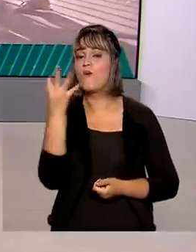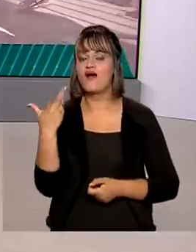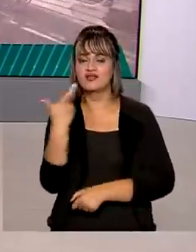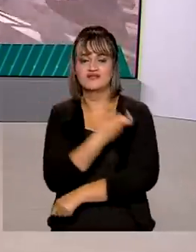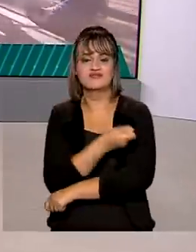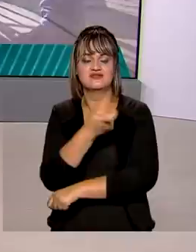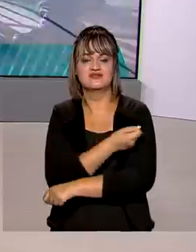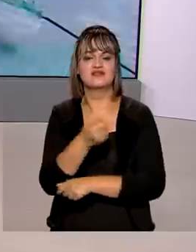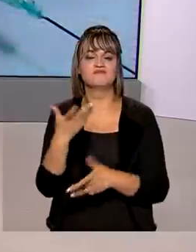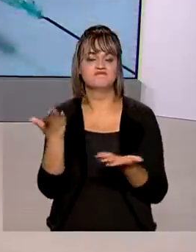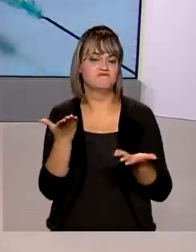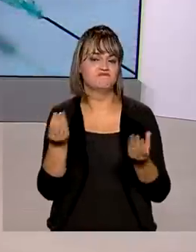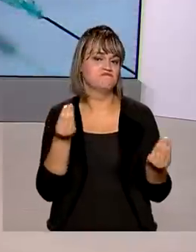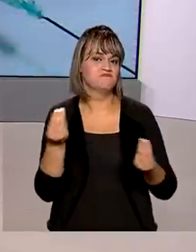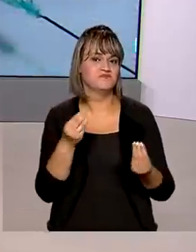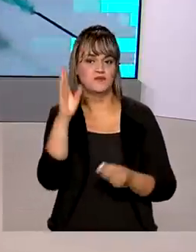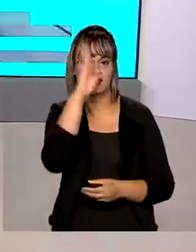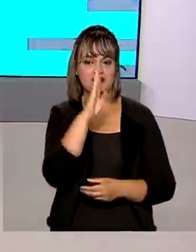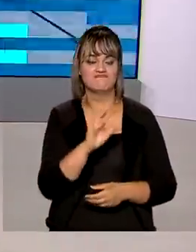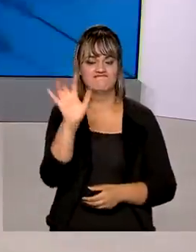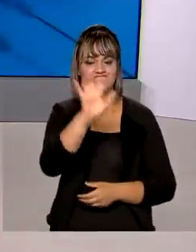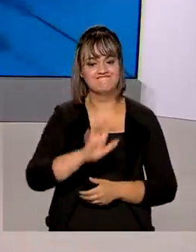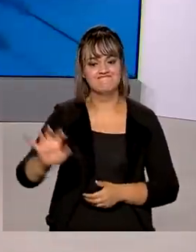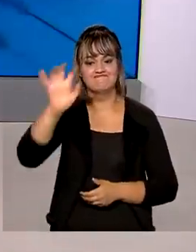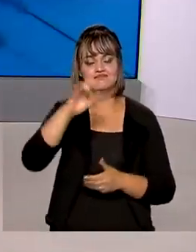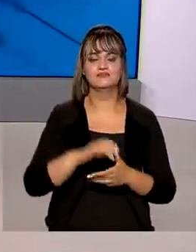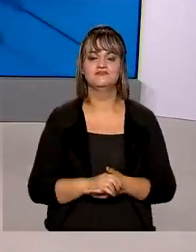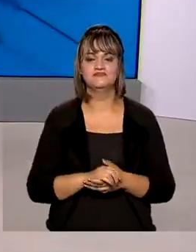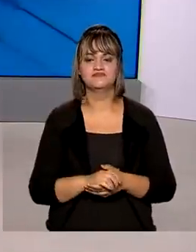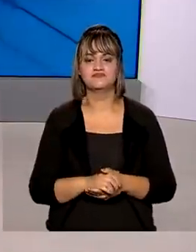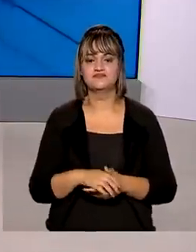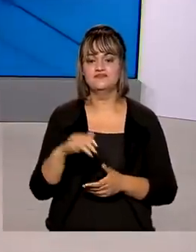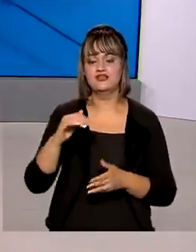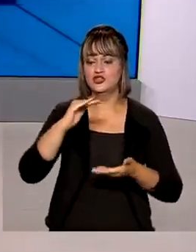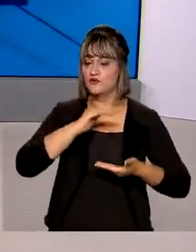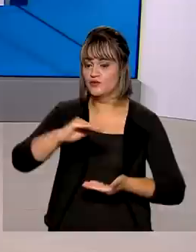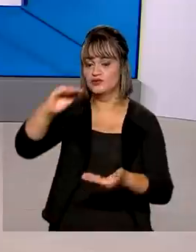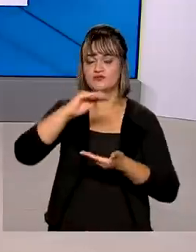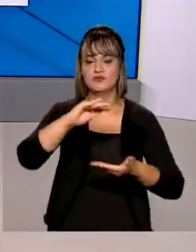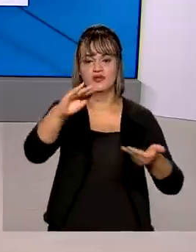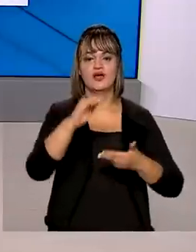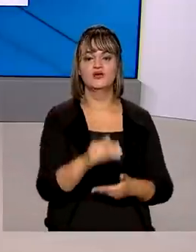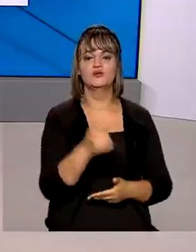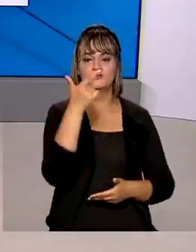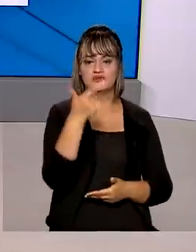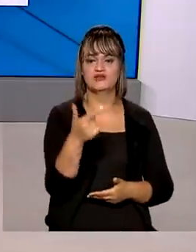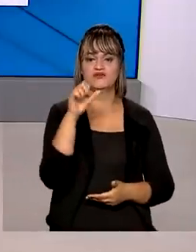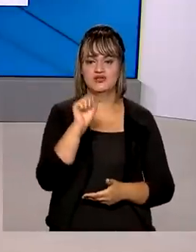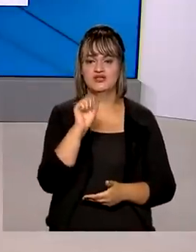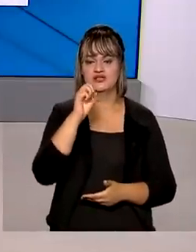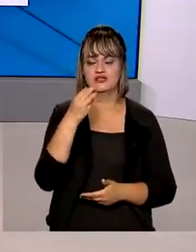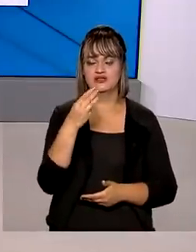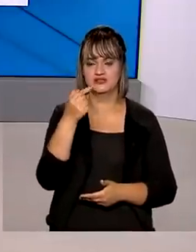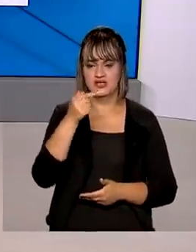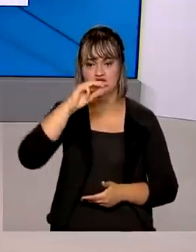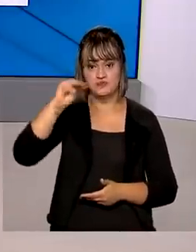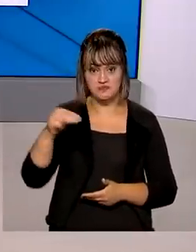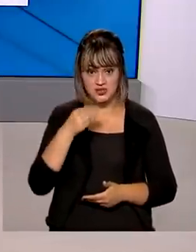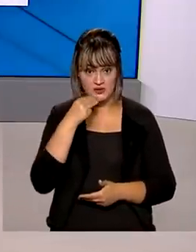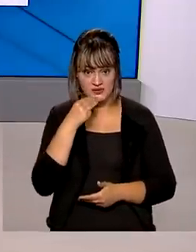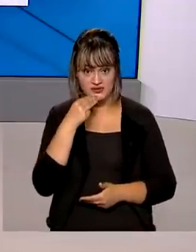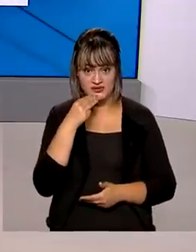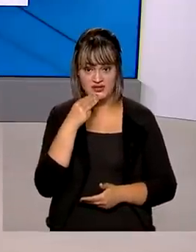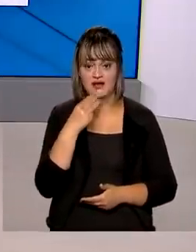da vacinação contra a Covid-19 pelo Brasil aqui no telão? Olha, até agora foram distribuídas 287 milhões de doses de